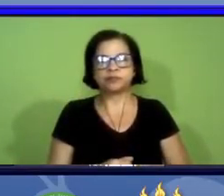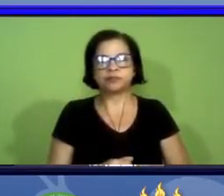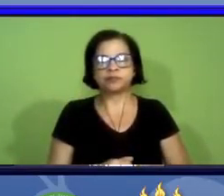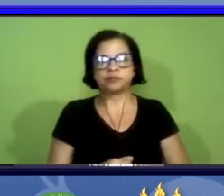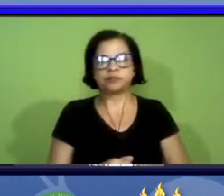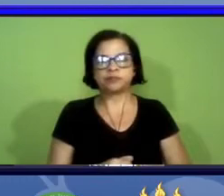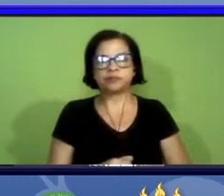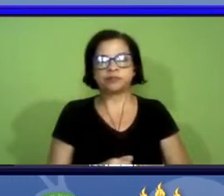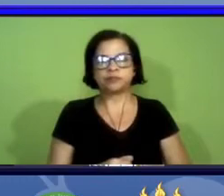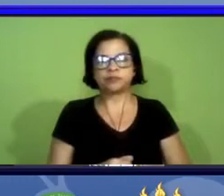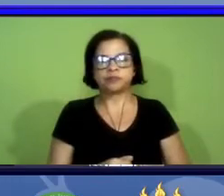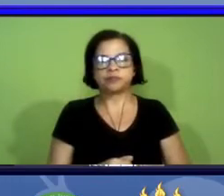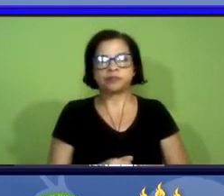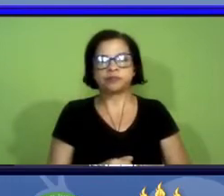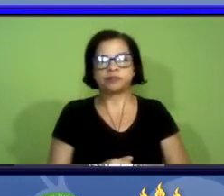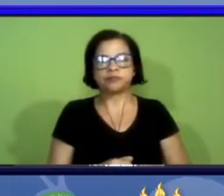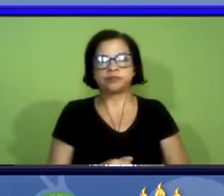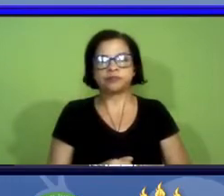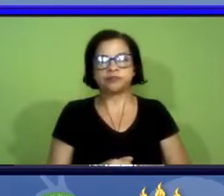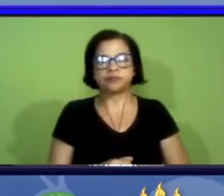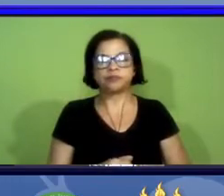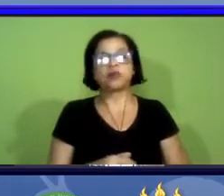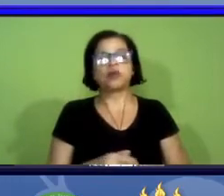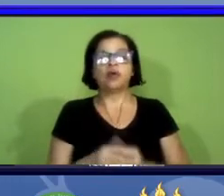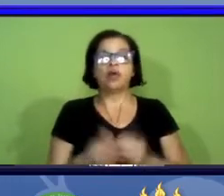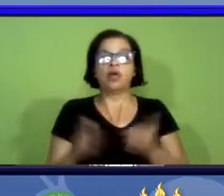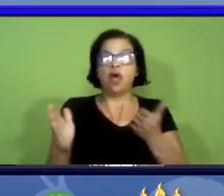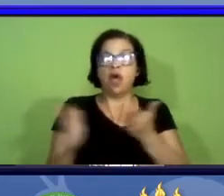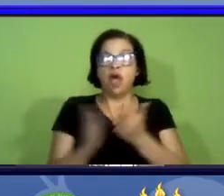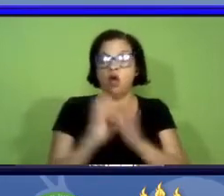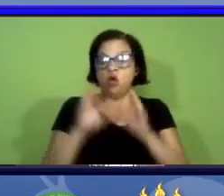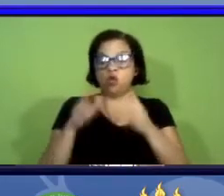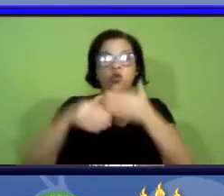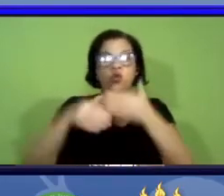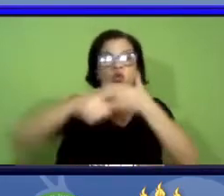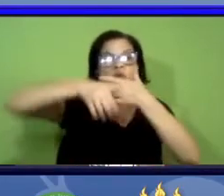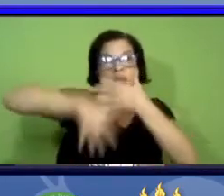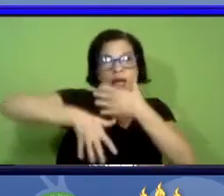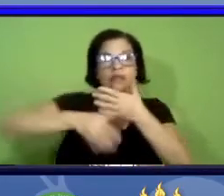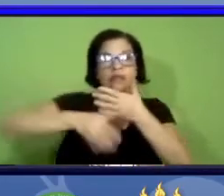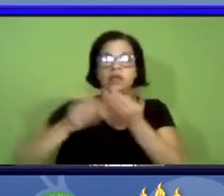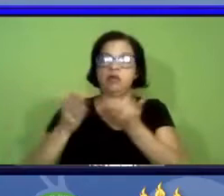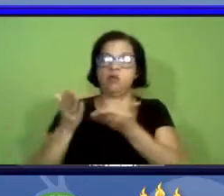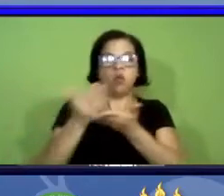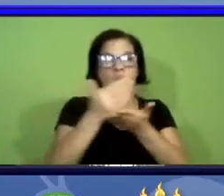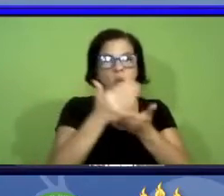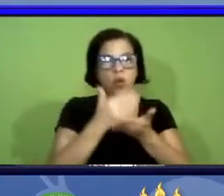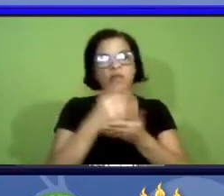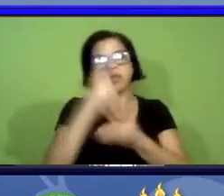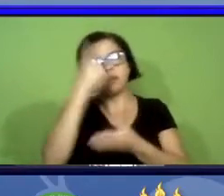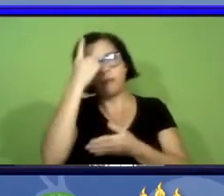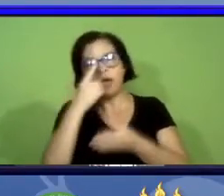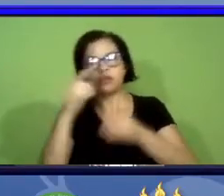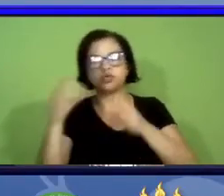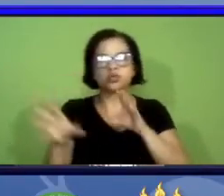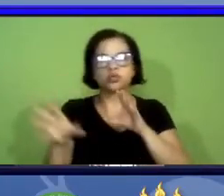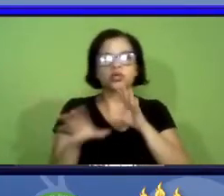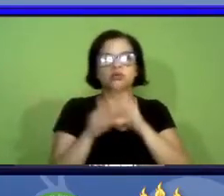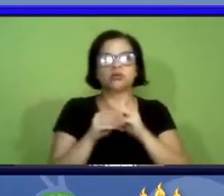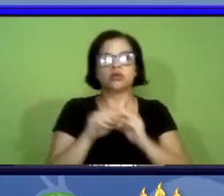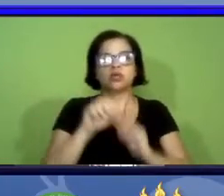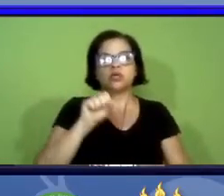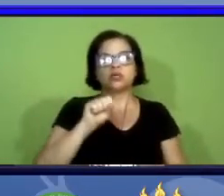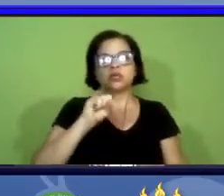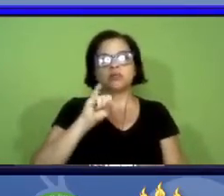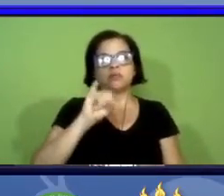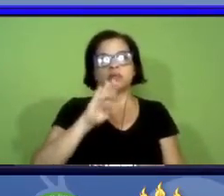bom muitos taxons tem então seus dados e suas imagens que estão incorporados ao CBBR e